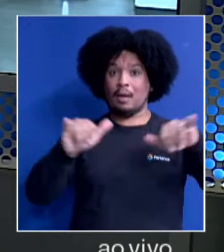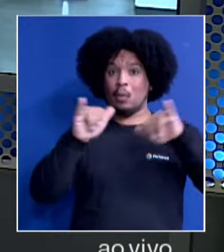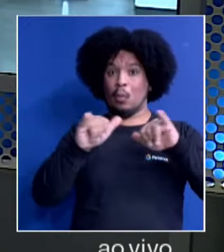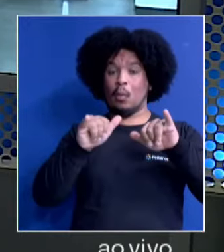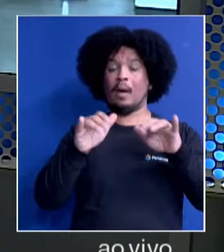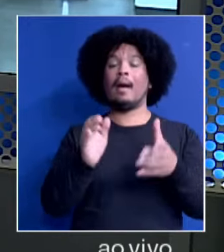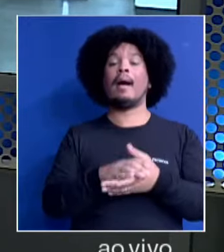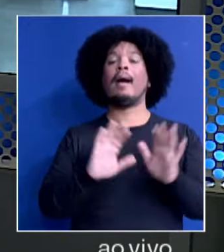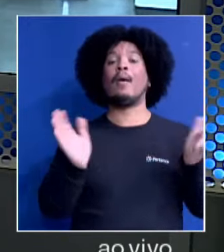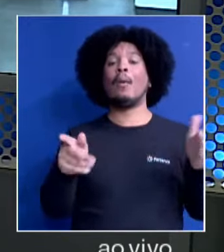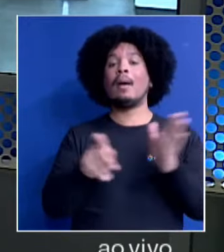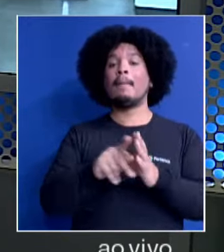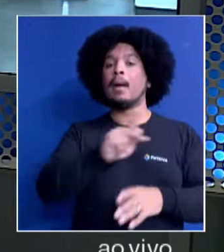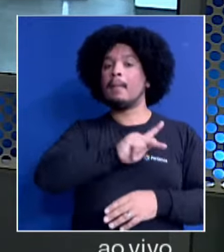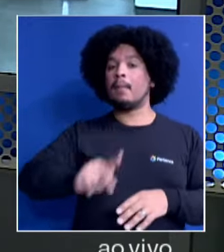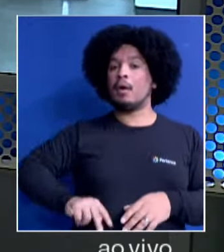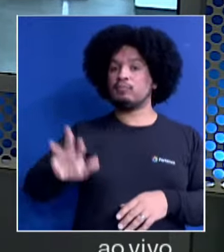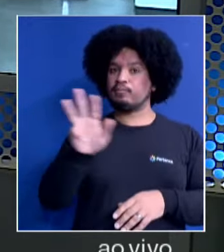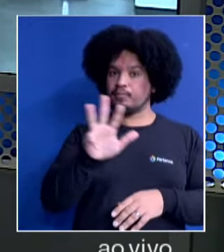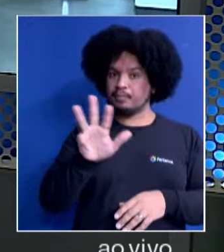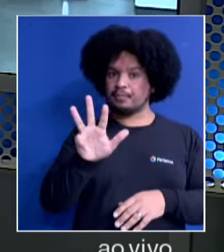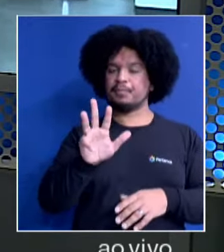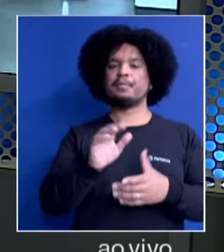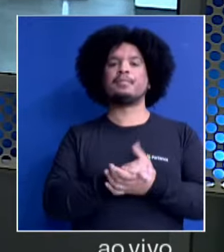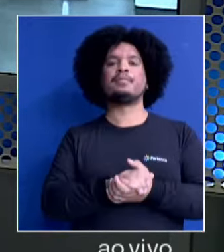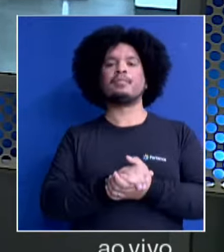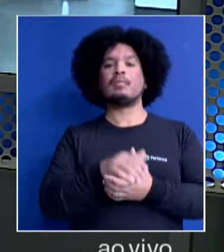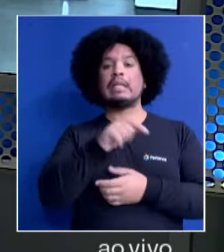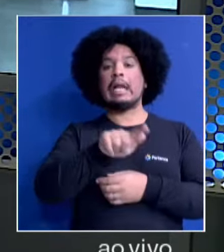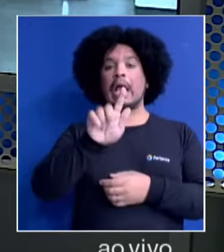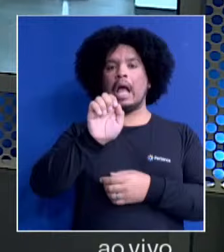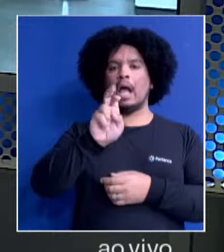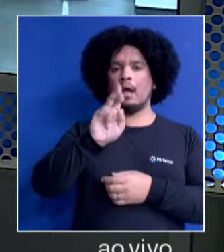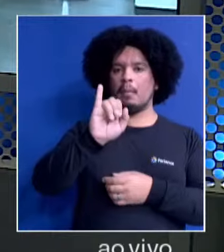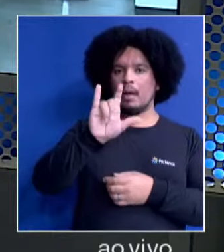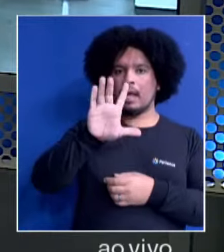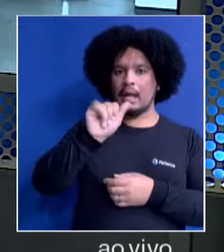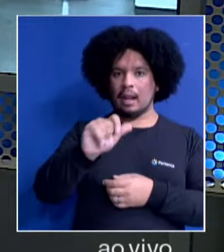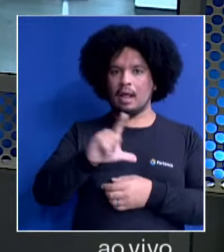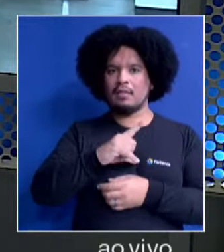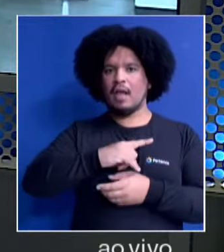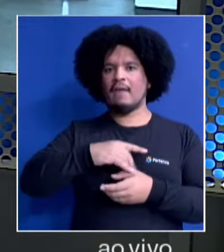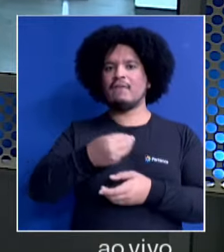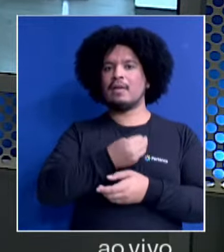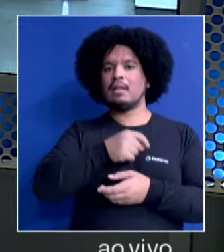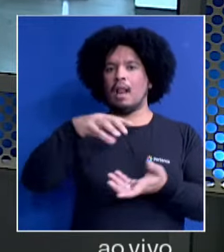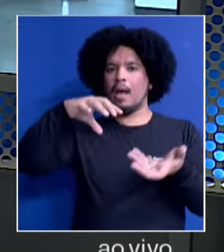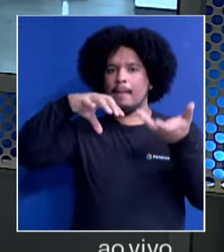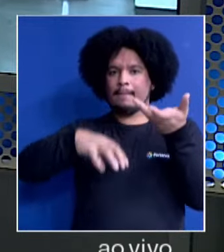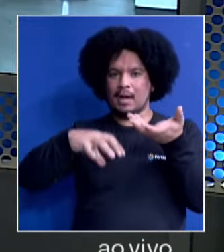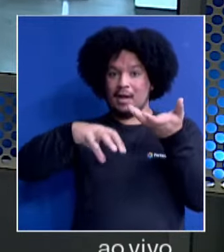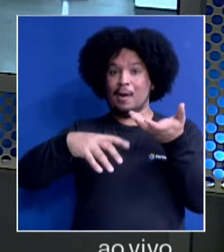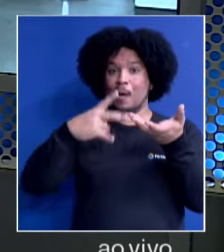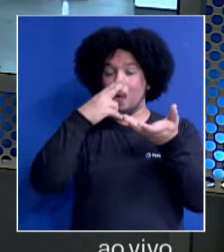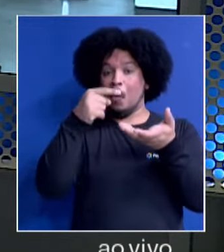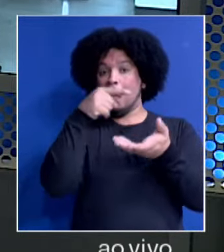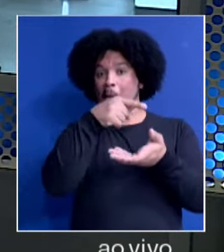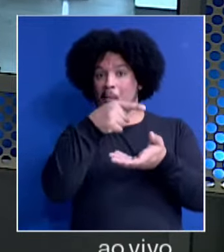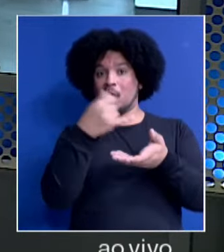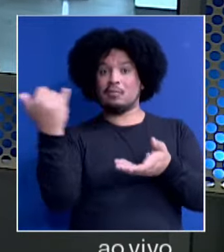há pouco pelo presidente Lula. A Gabriela Veras está inclusive no Palácio do Planalto, pelo menos é o que a minha produção